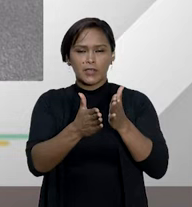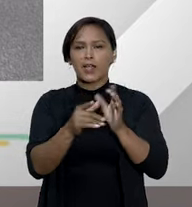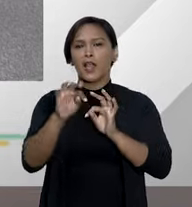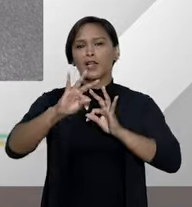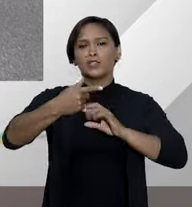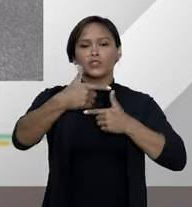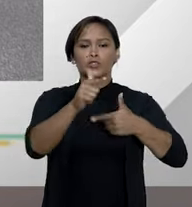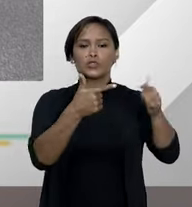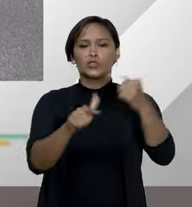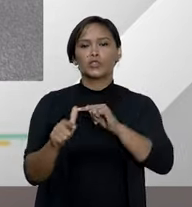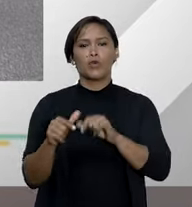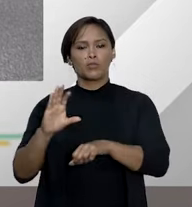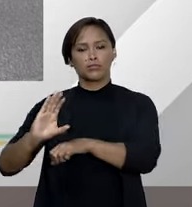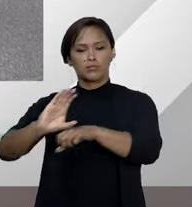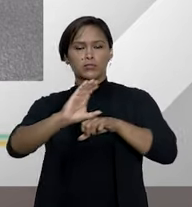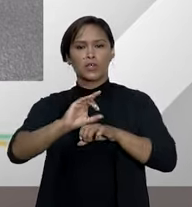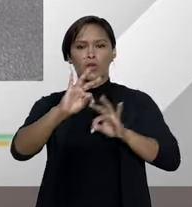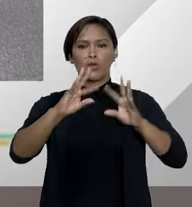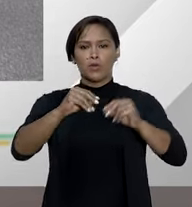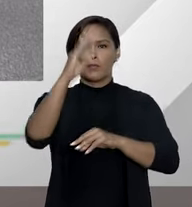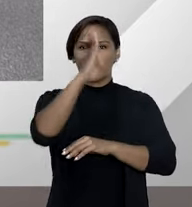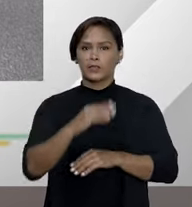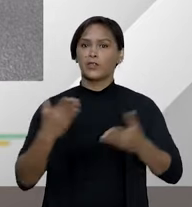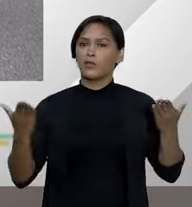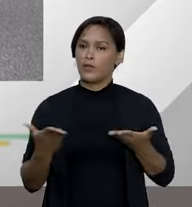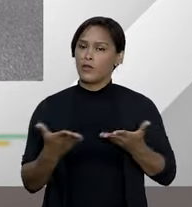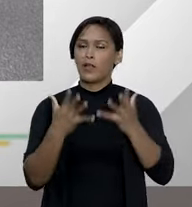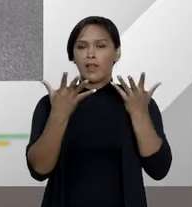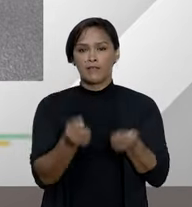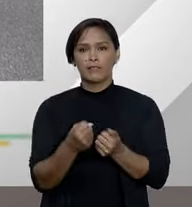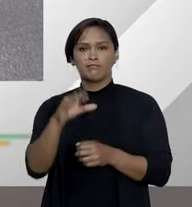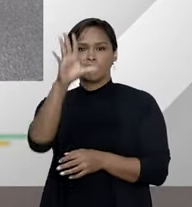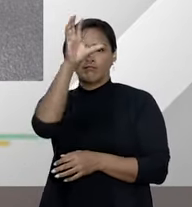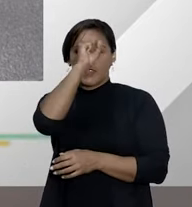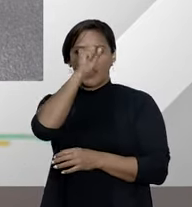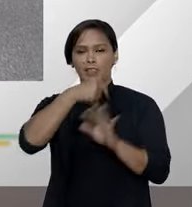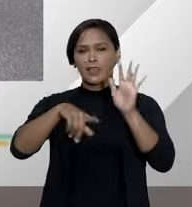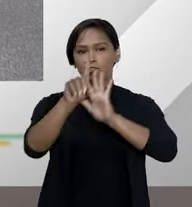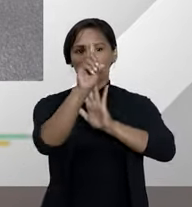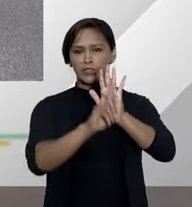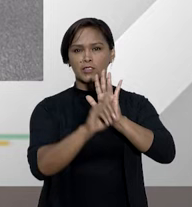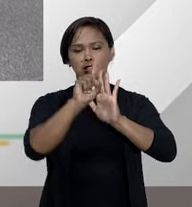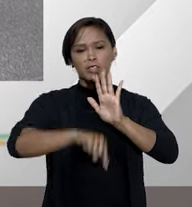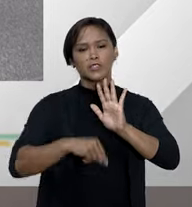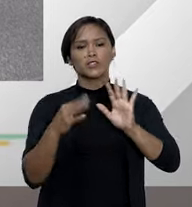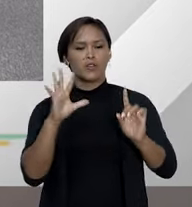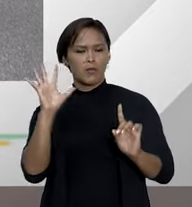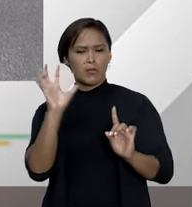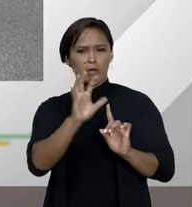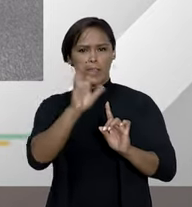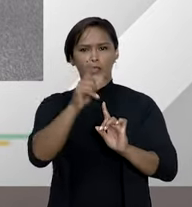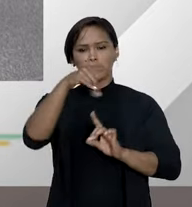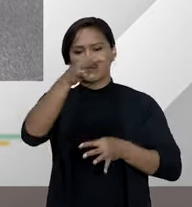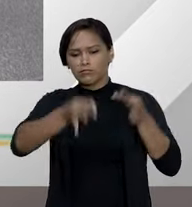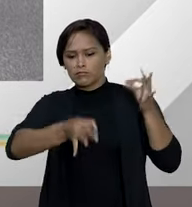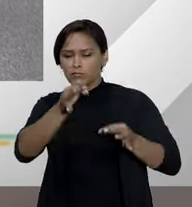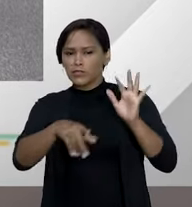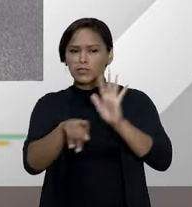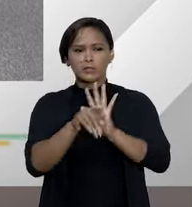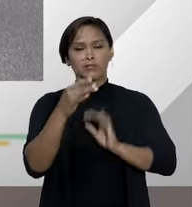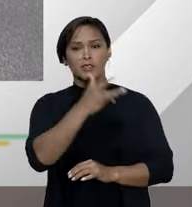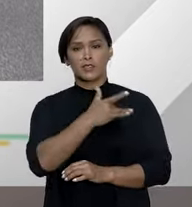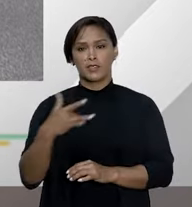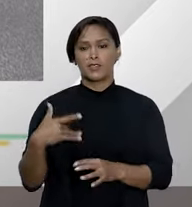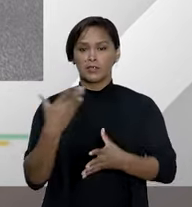demais cortes do país. Hoje, a gente vai entender direito sobre os impactos da judicialização da